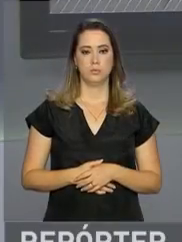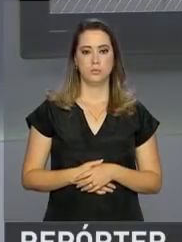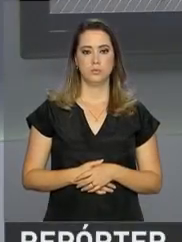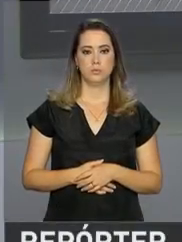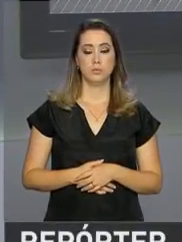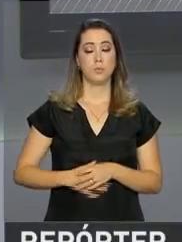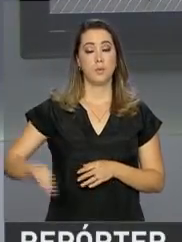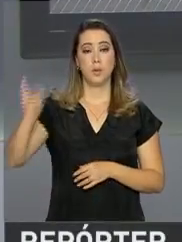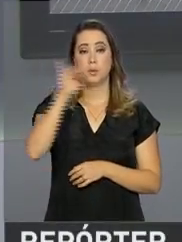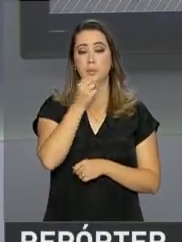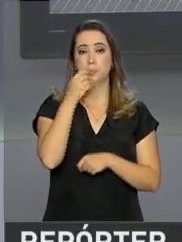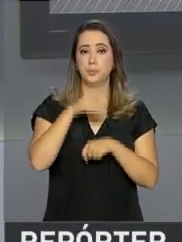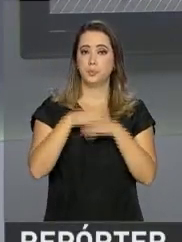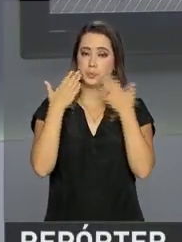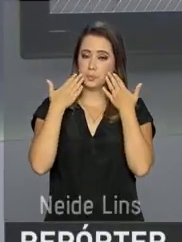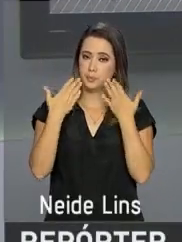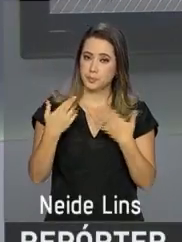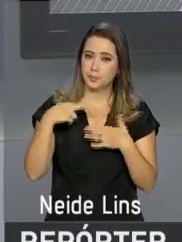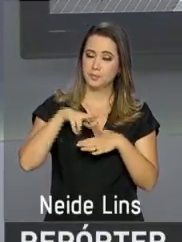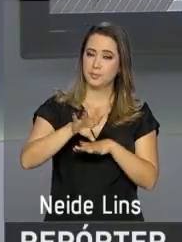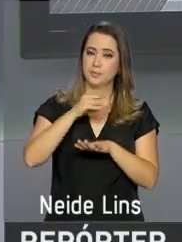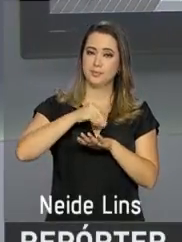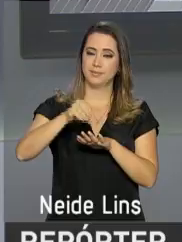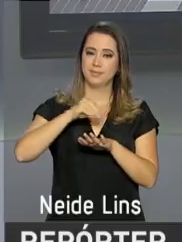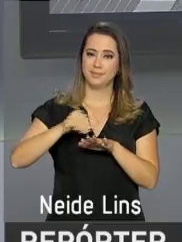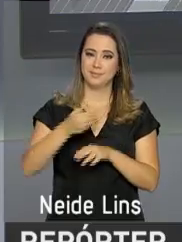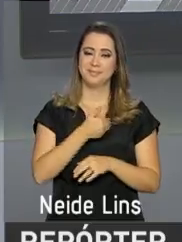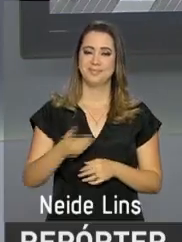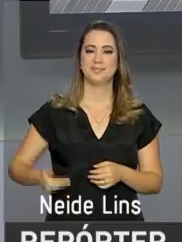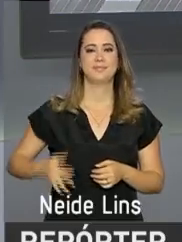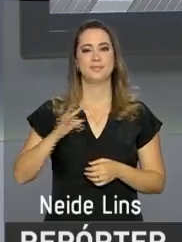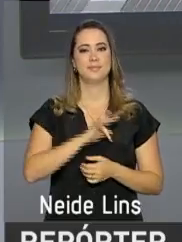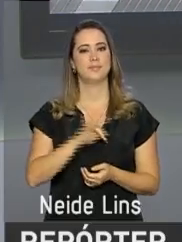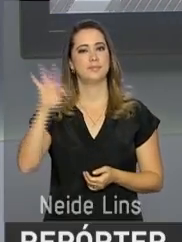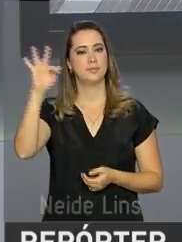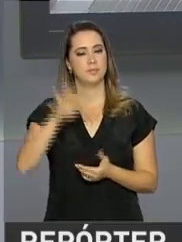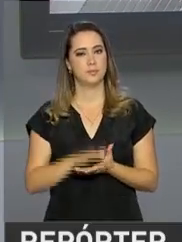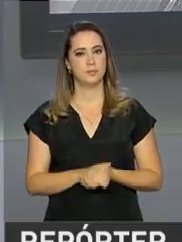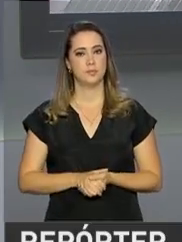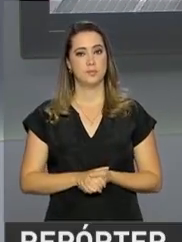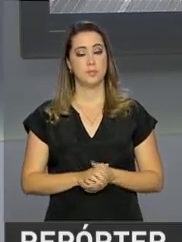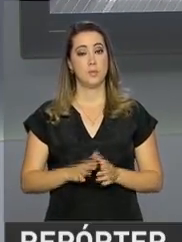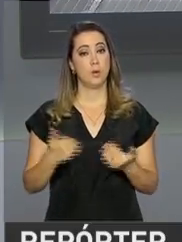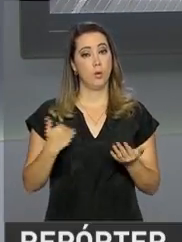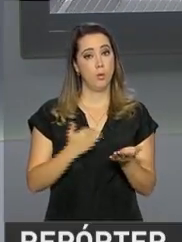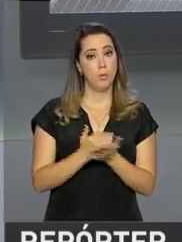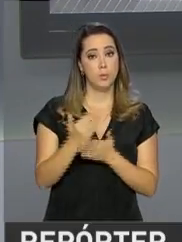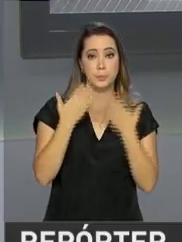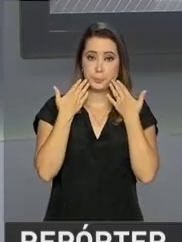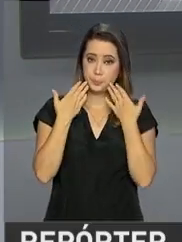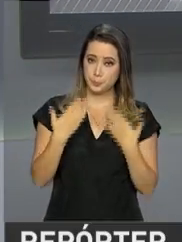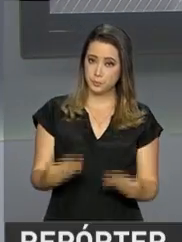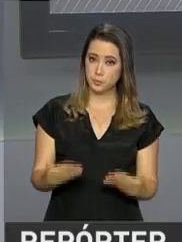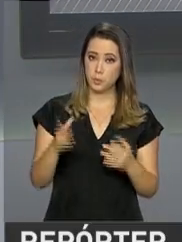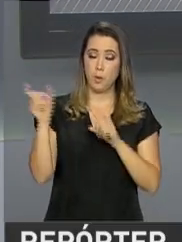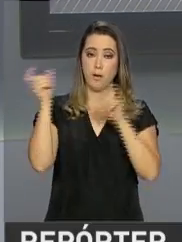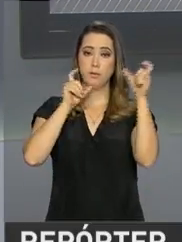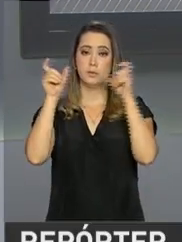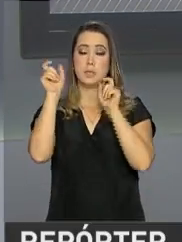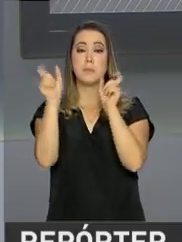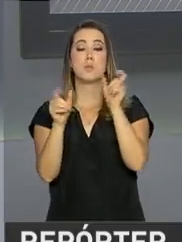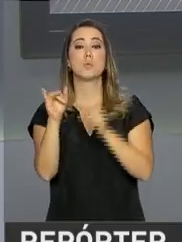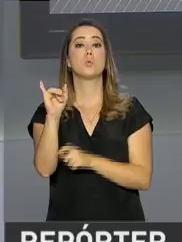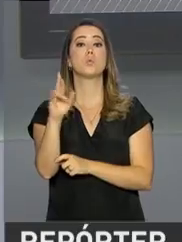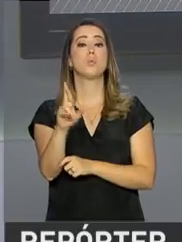Olá, boa noite. Estamos de volta com o repórter NBR e as notícias do governo federal. A gente começa esta edição com um